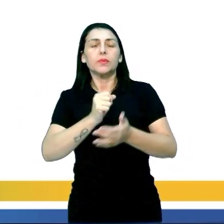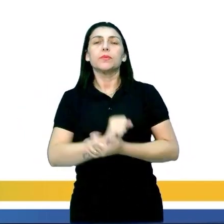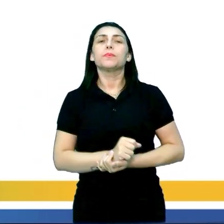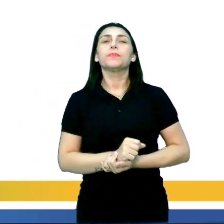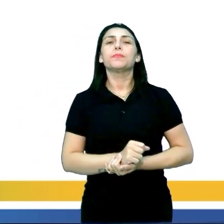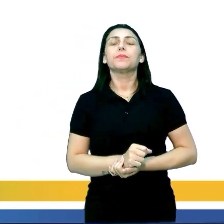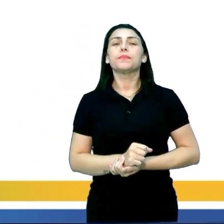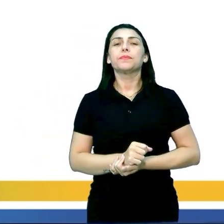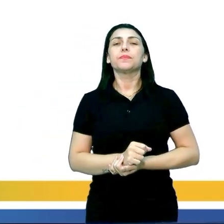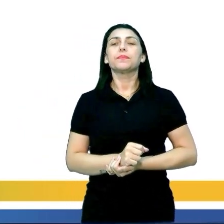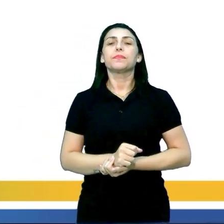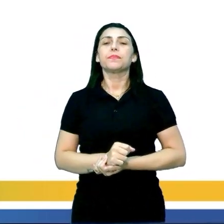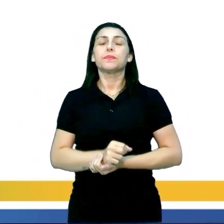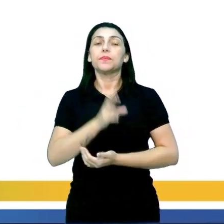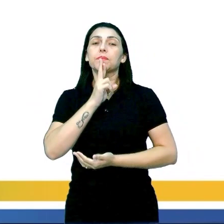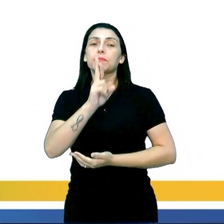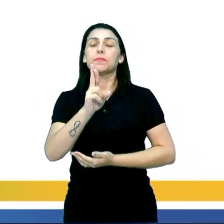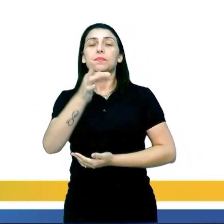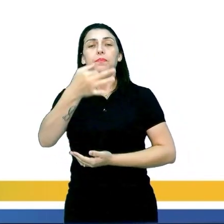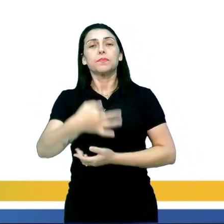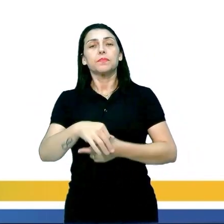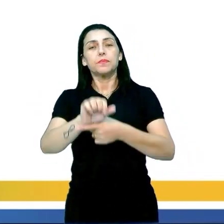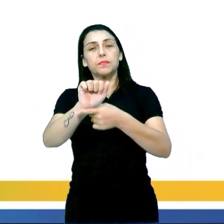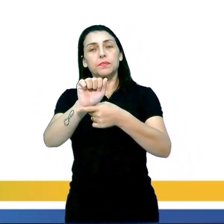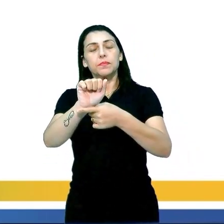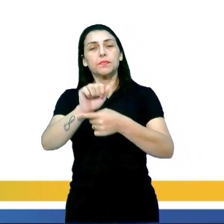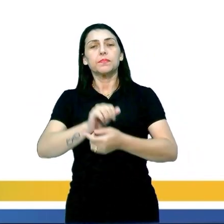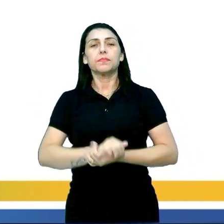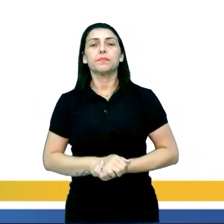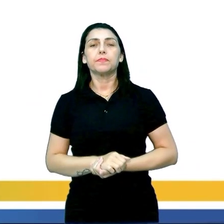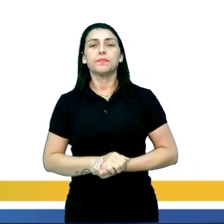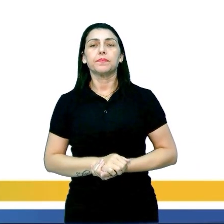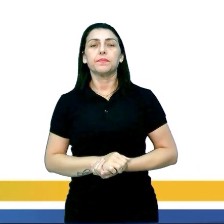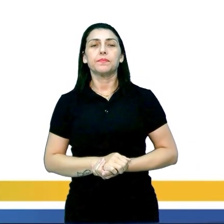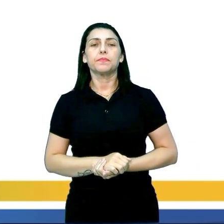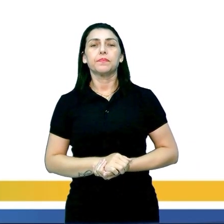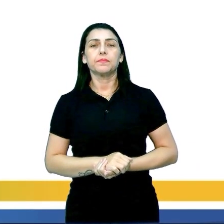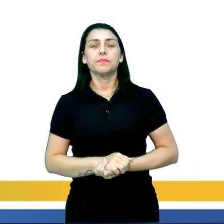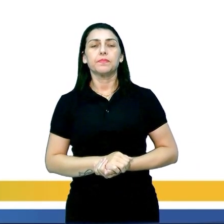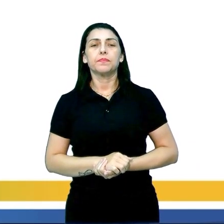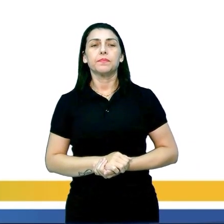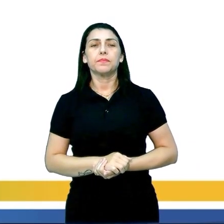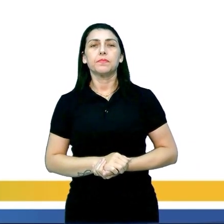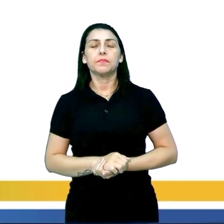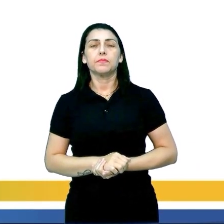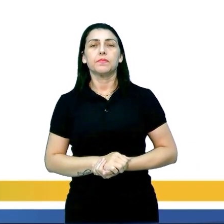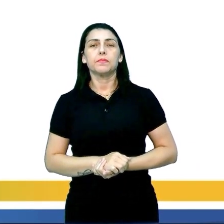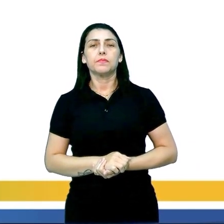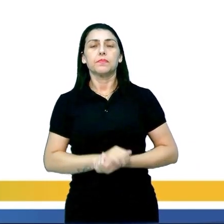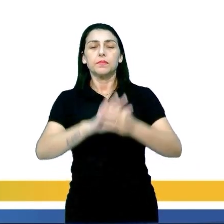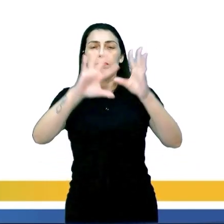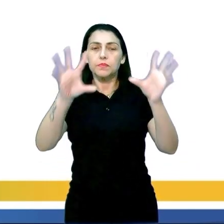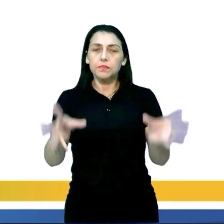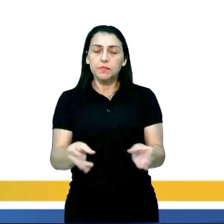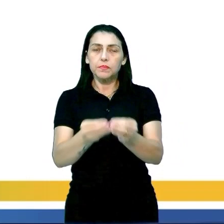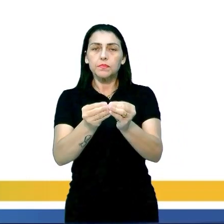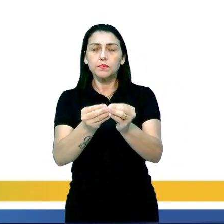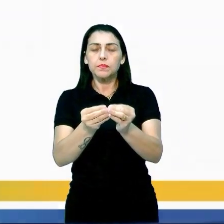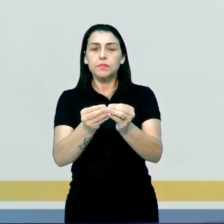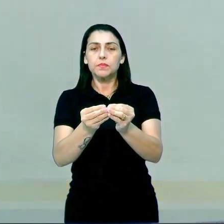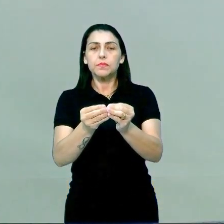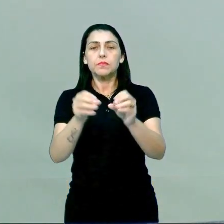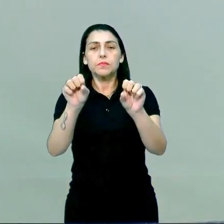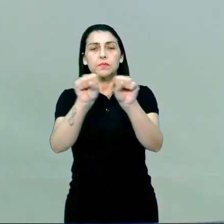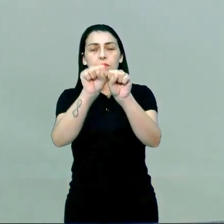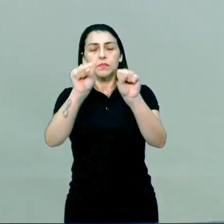né? Então, a resposta certa é a alternativa A, tá, pessoal? Bom, então em resumo é isso